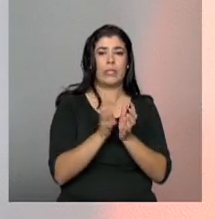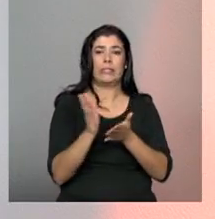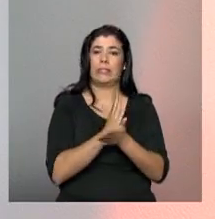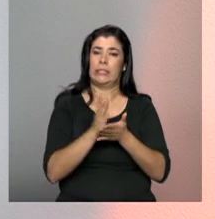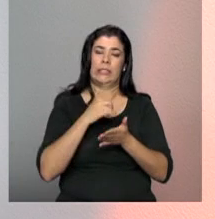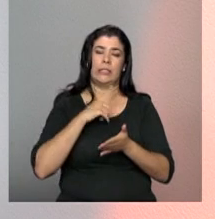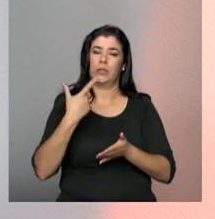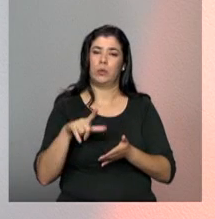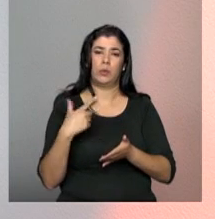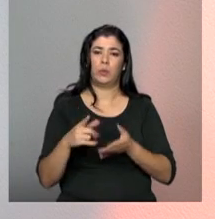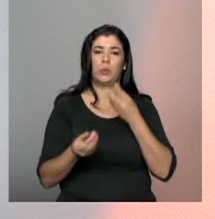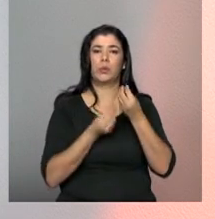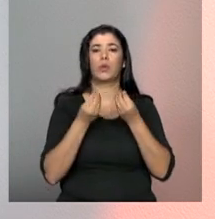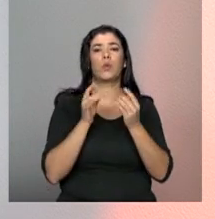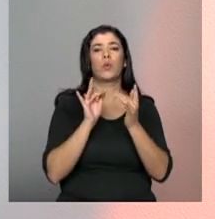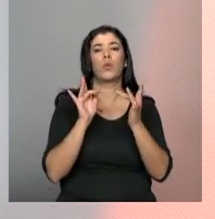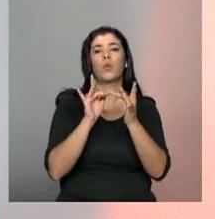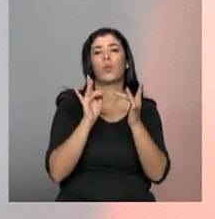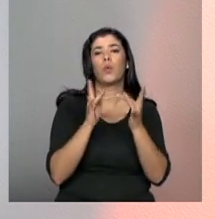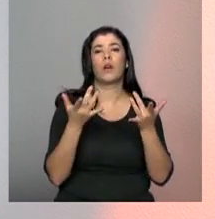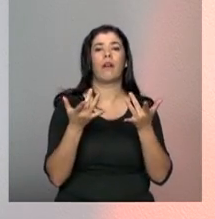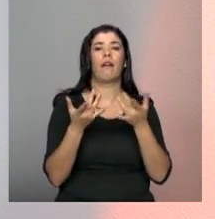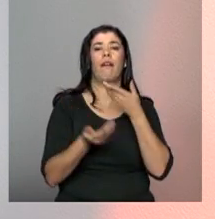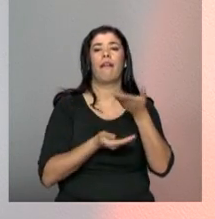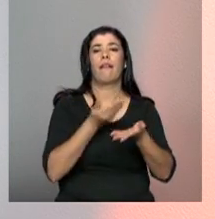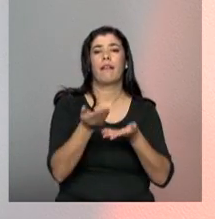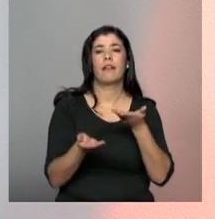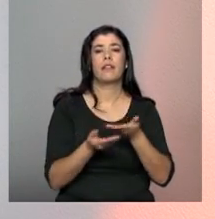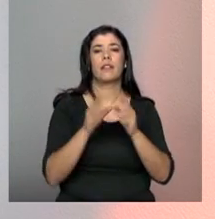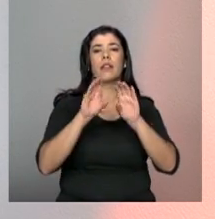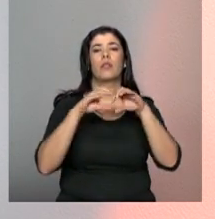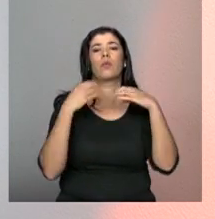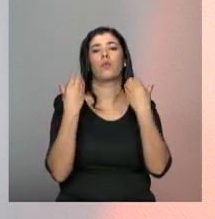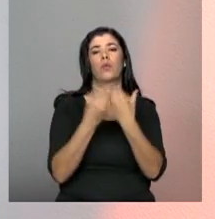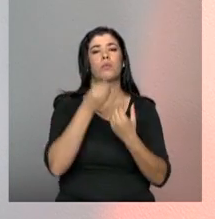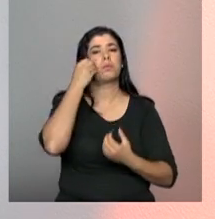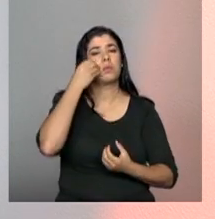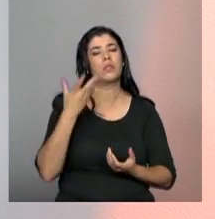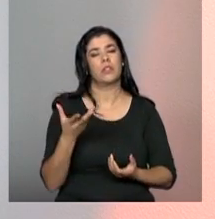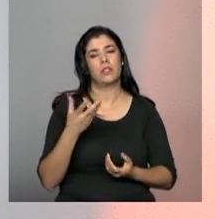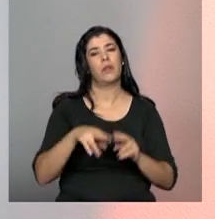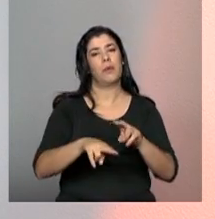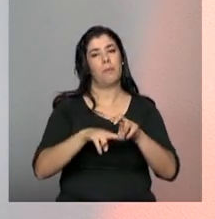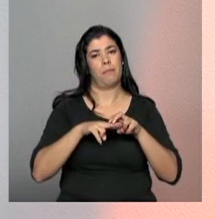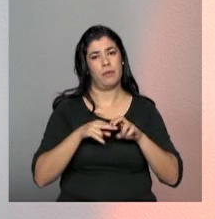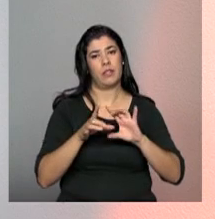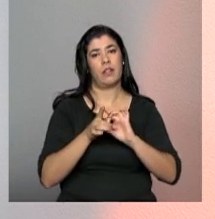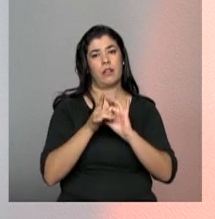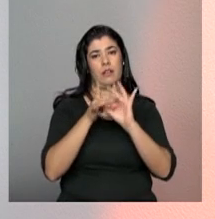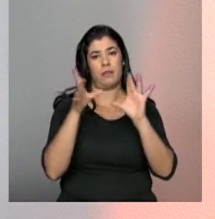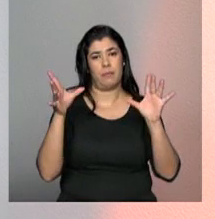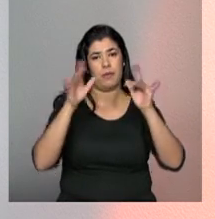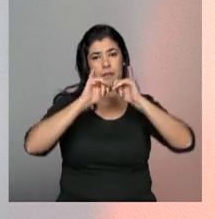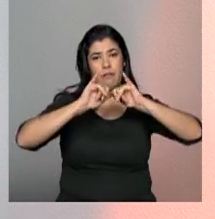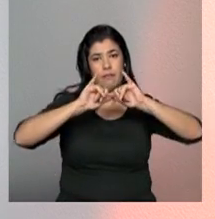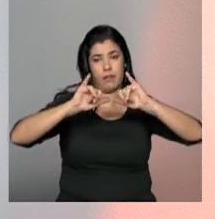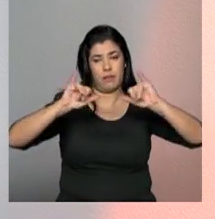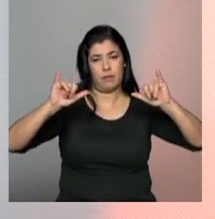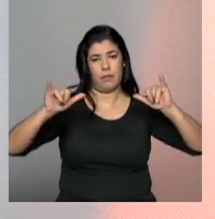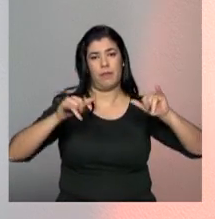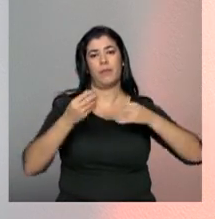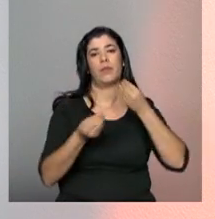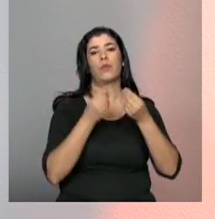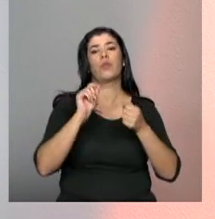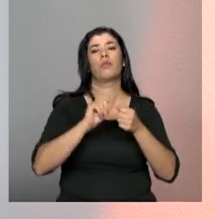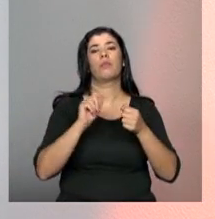não têm intimidade com esse processo de conferência. Então, é por isso que todas as conferências a gente libera também esse informativo, e nesse